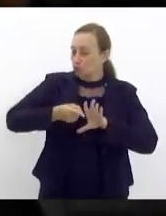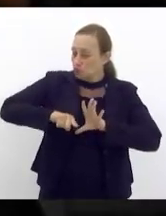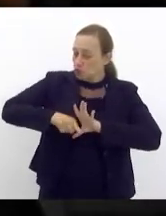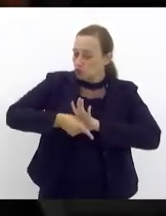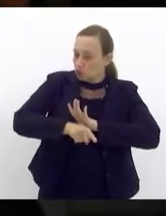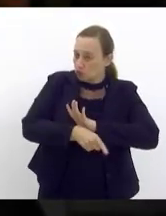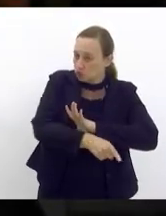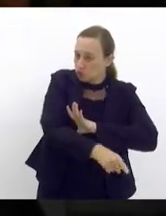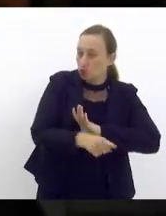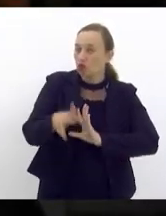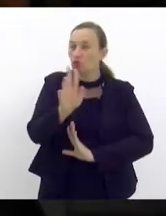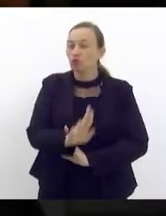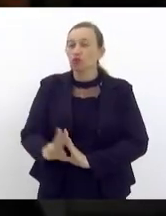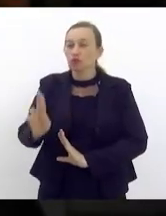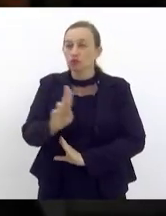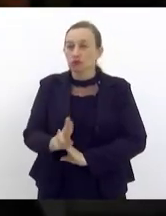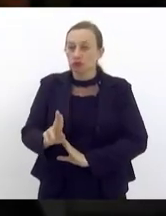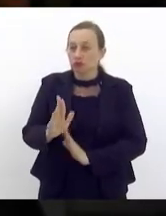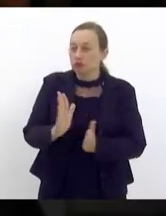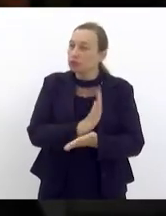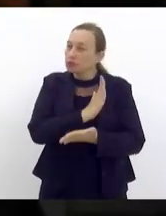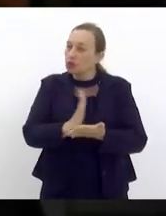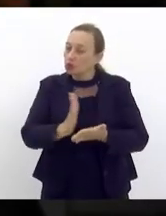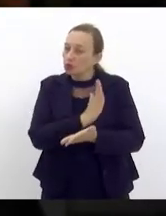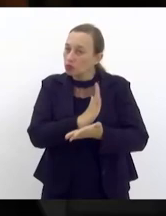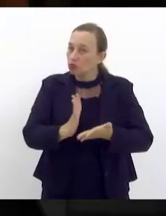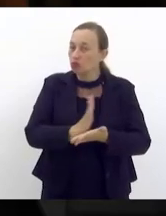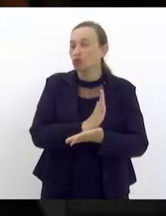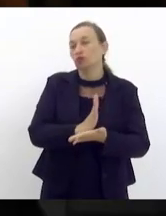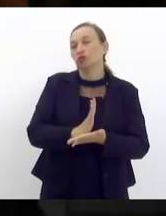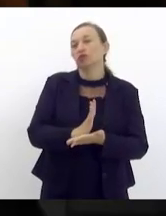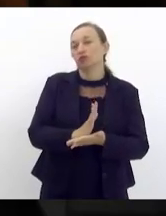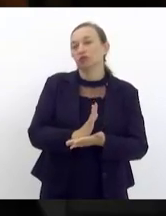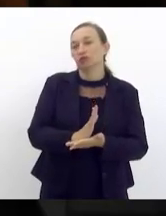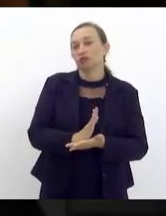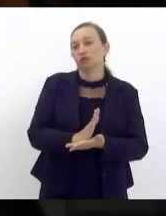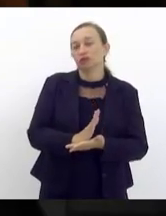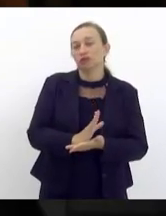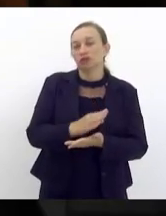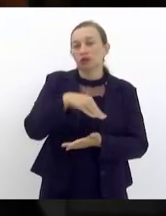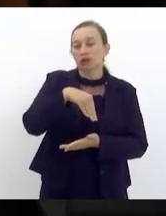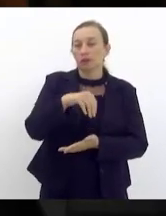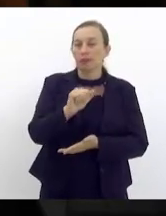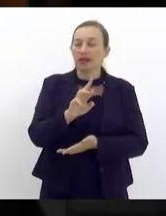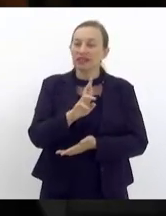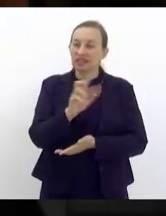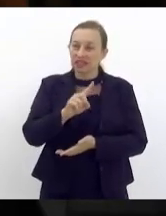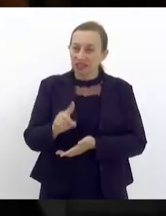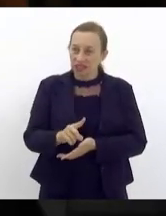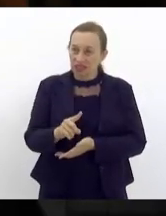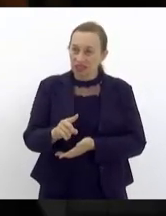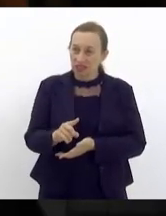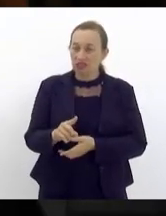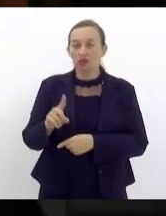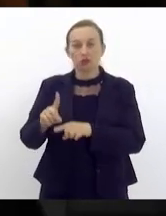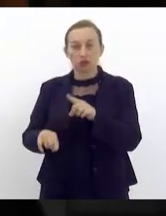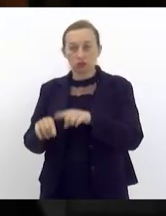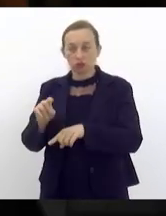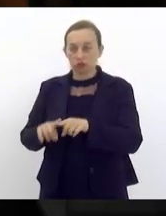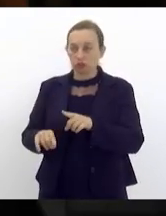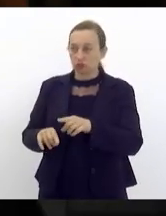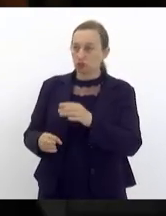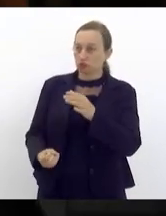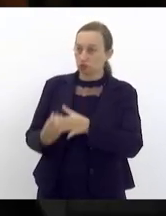usando para algumas simulações a matriz insumo produto que foi produzida